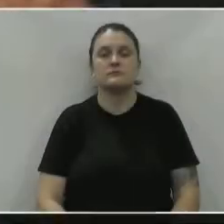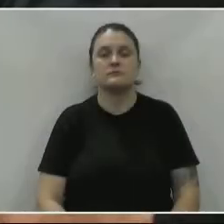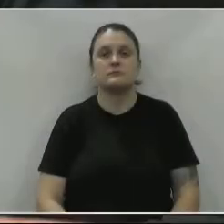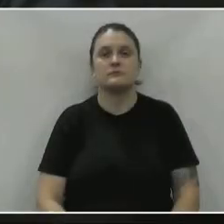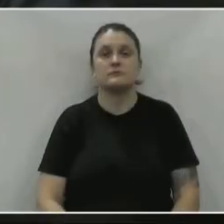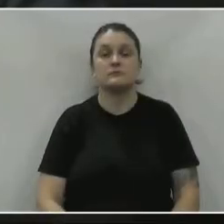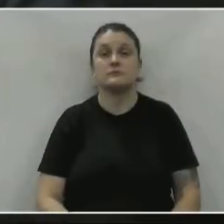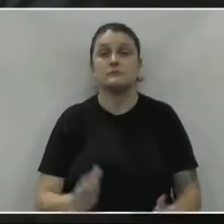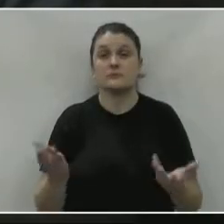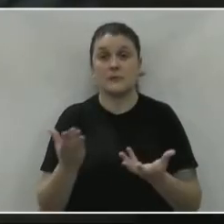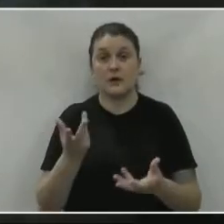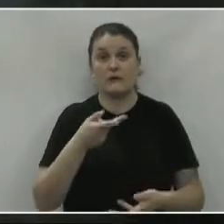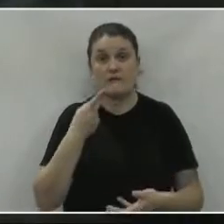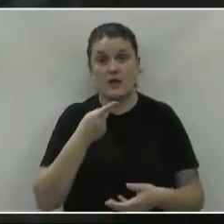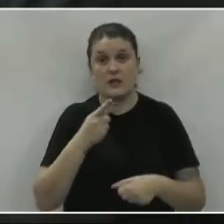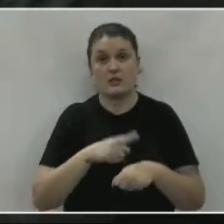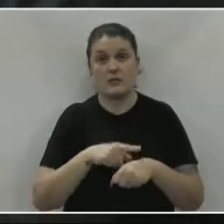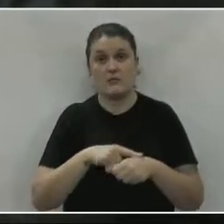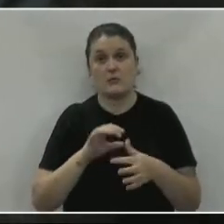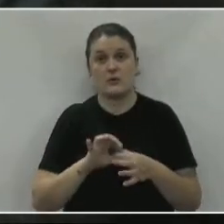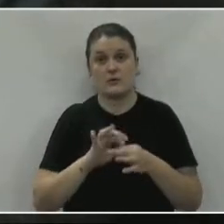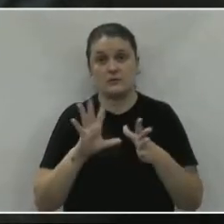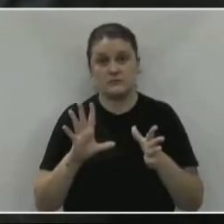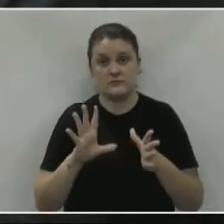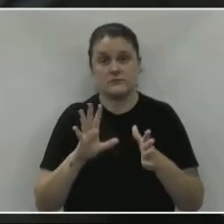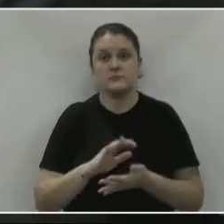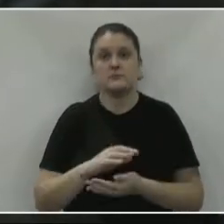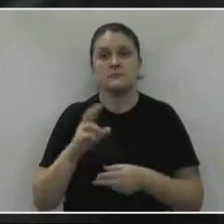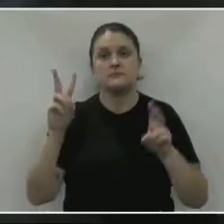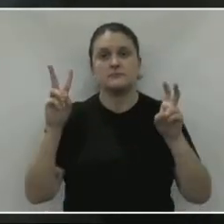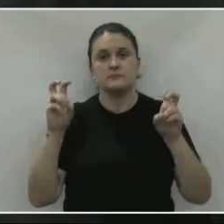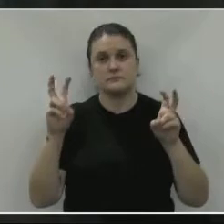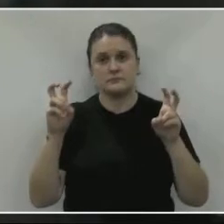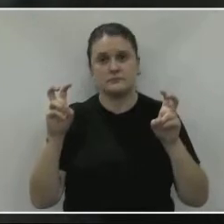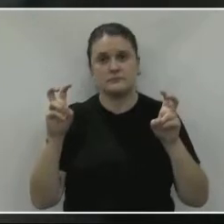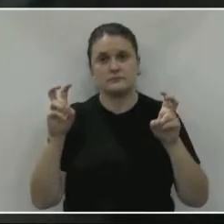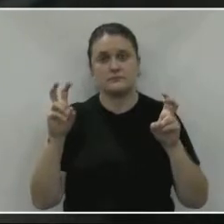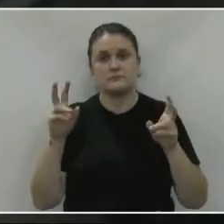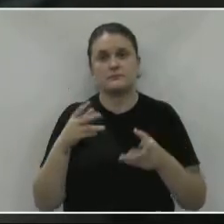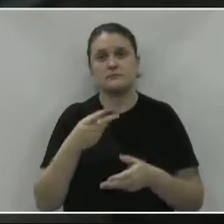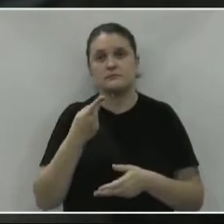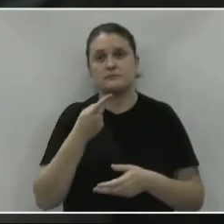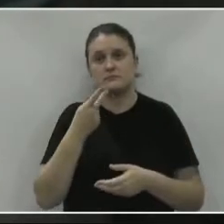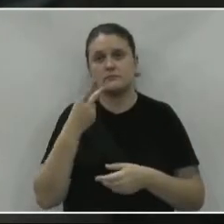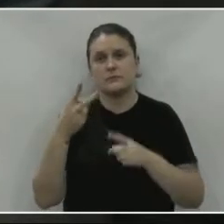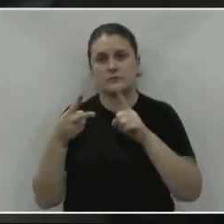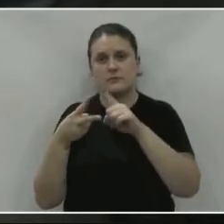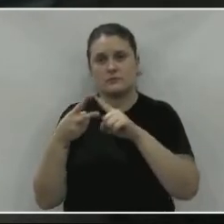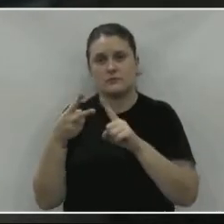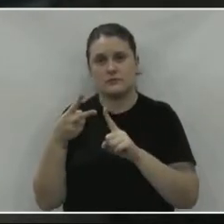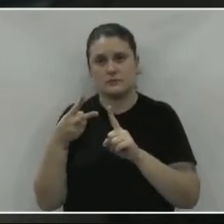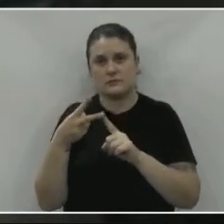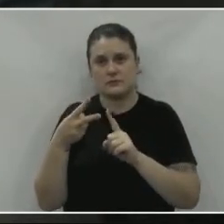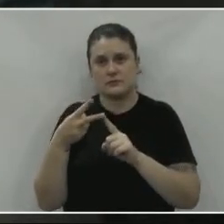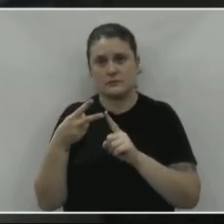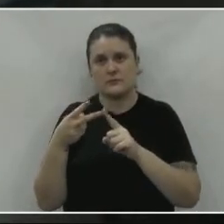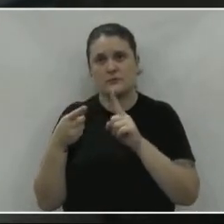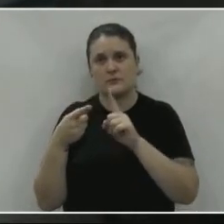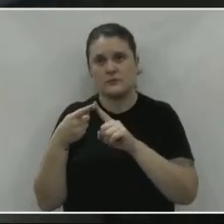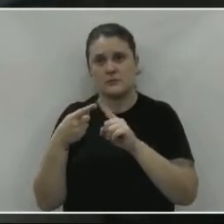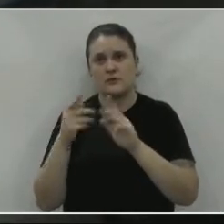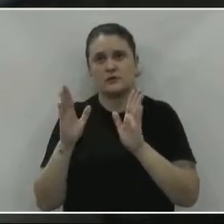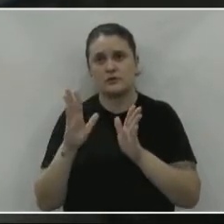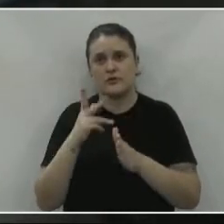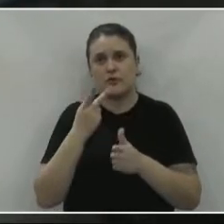Vou falar agora na palavra livre a respeito de dois assuntos, um deles eu já ia